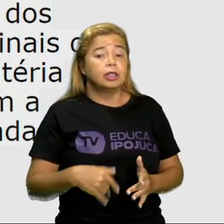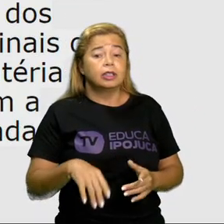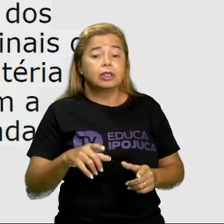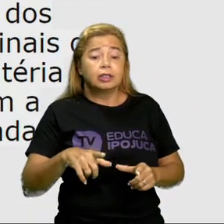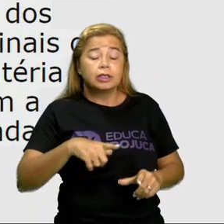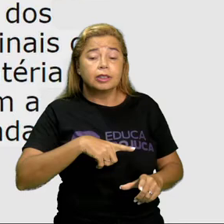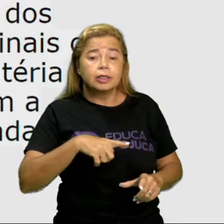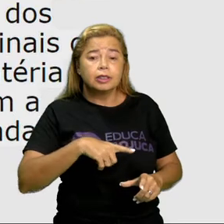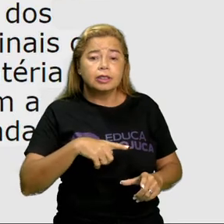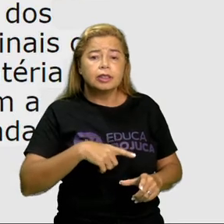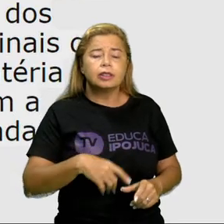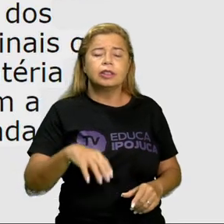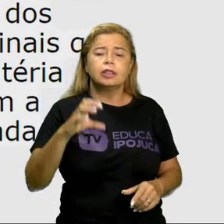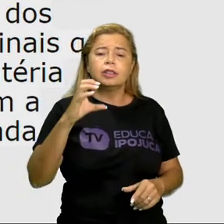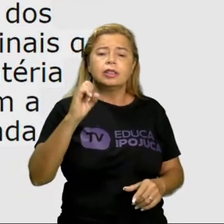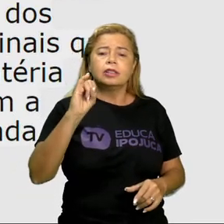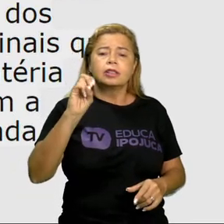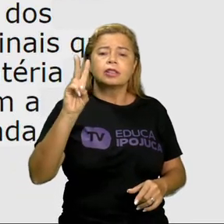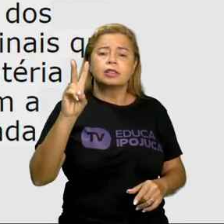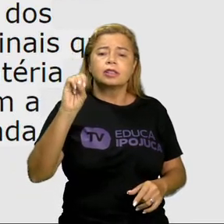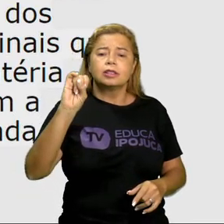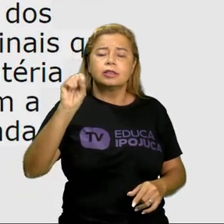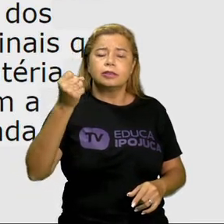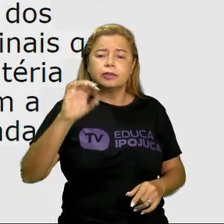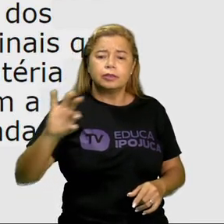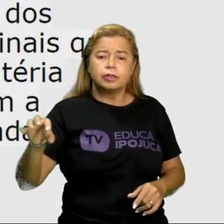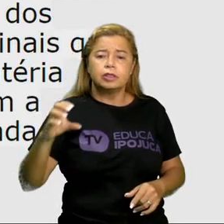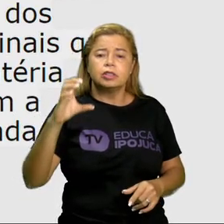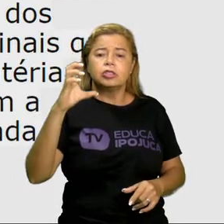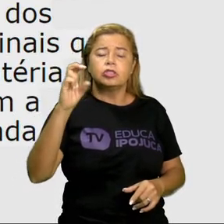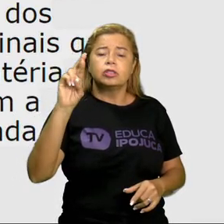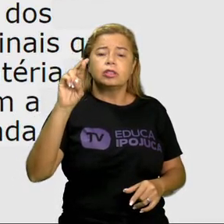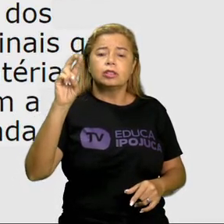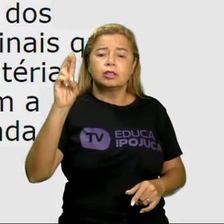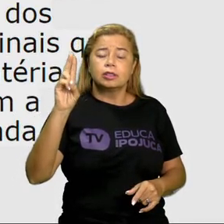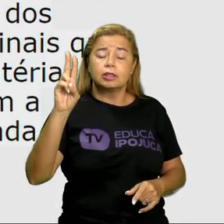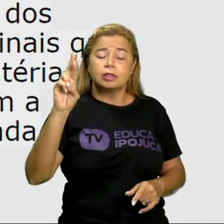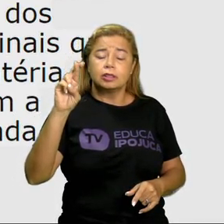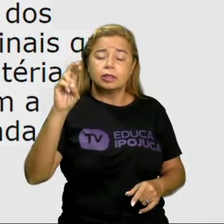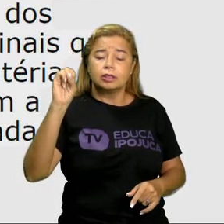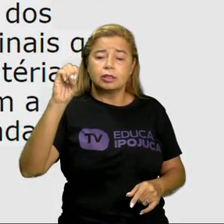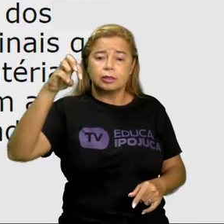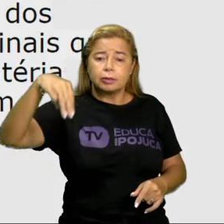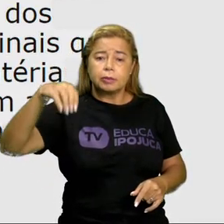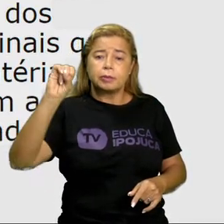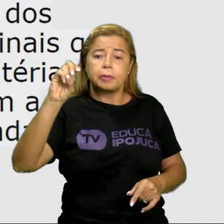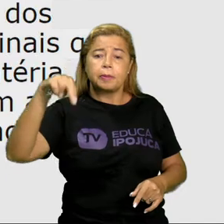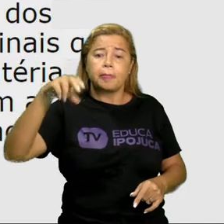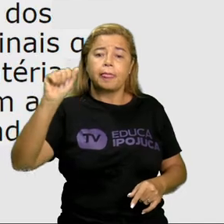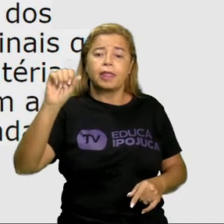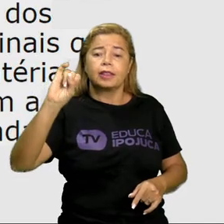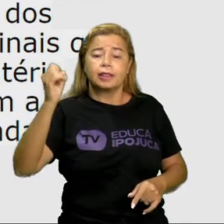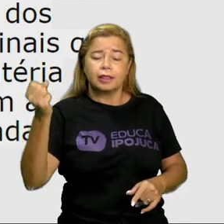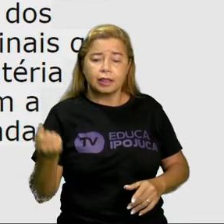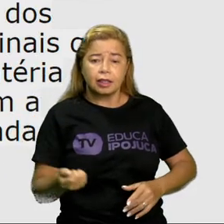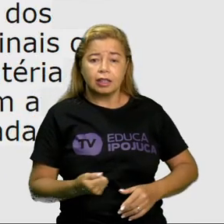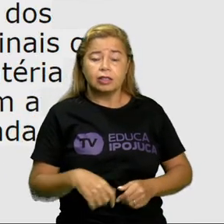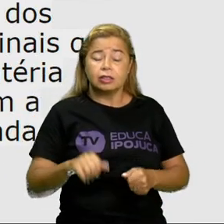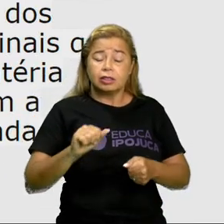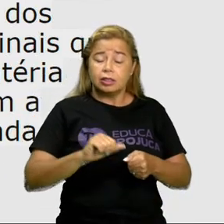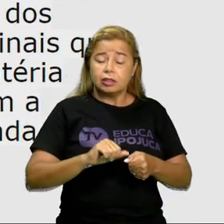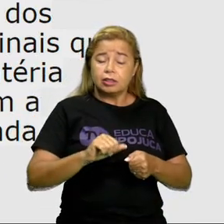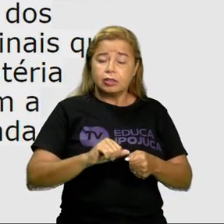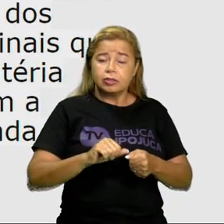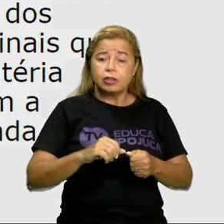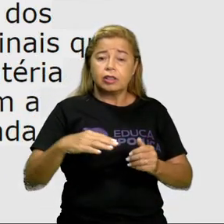civis, criminais, que não foram resolvidos na matéria constitucional nem a justiça especializada. Então, tanto ele